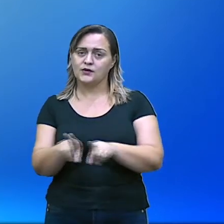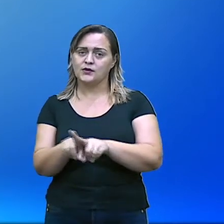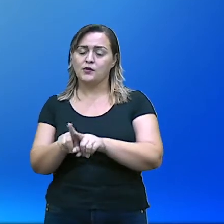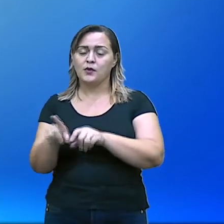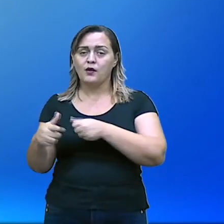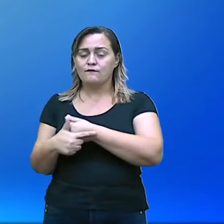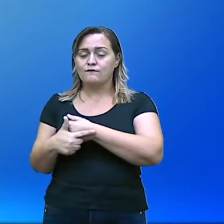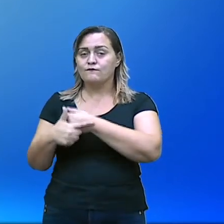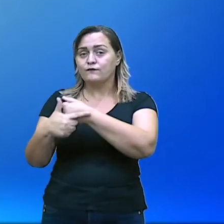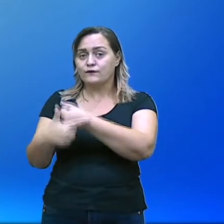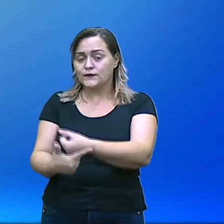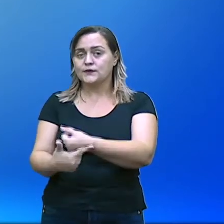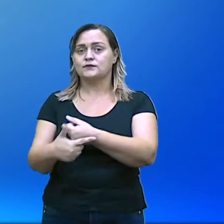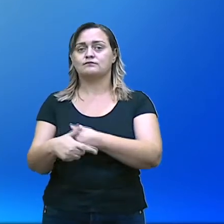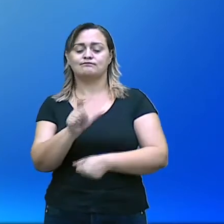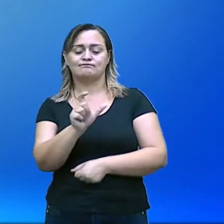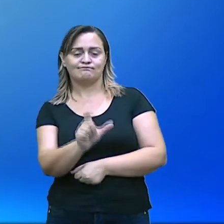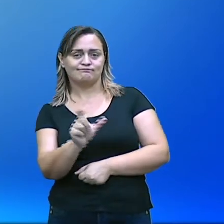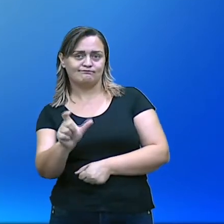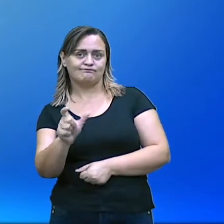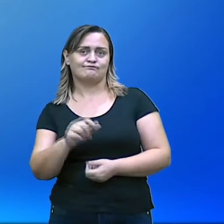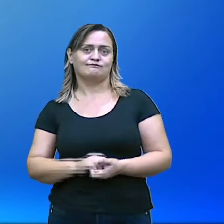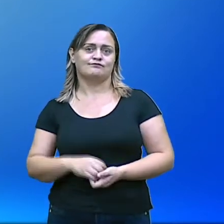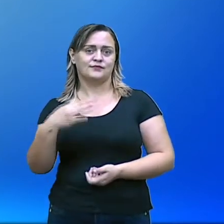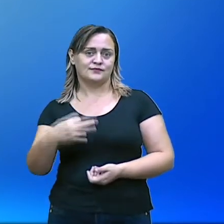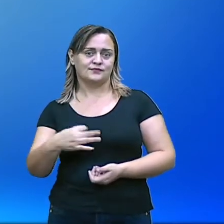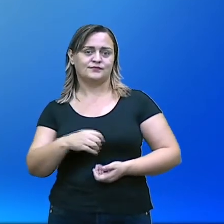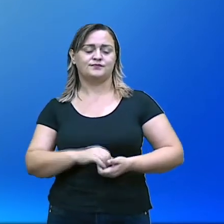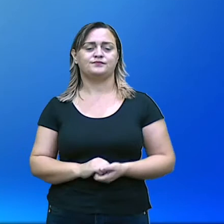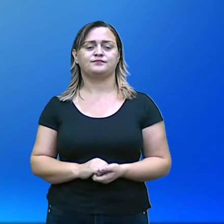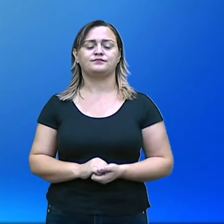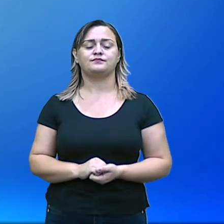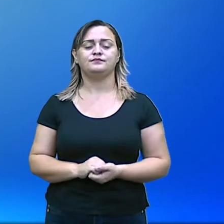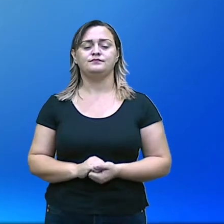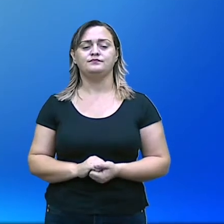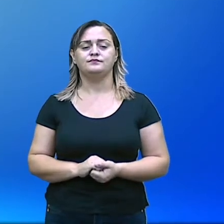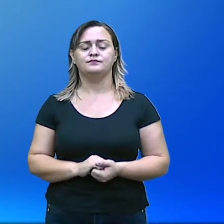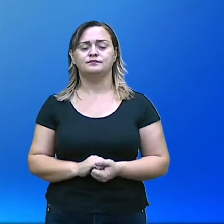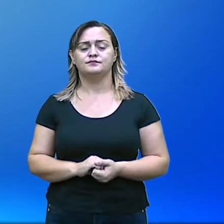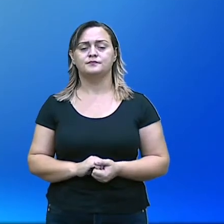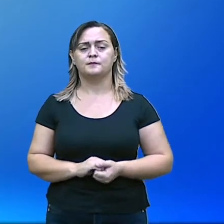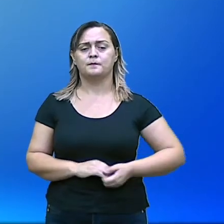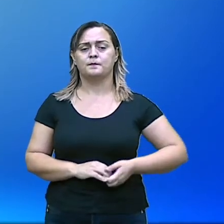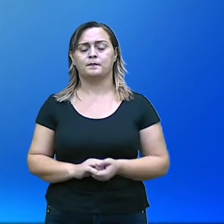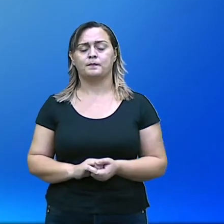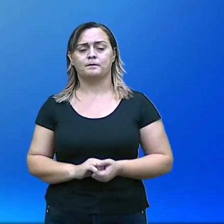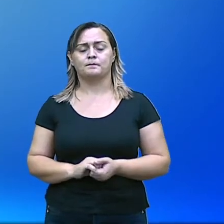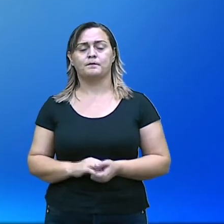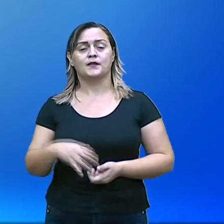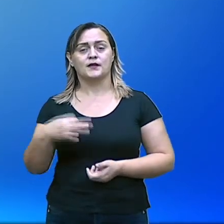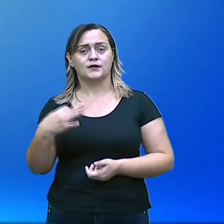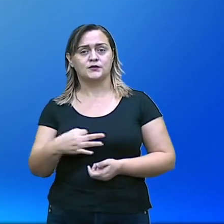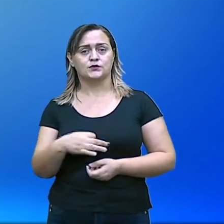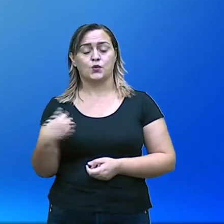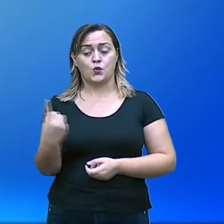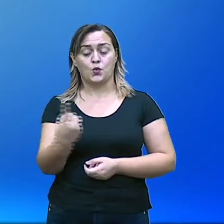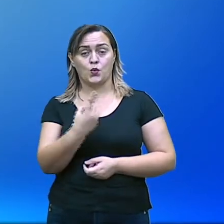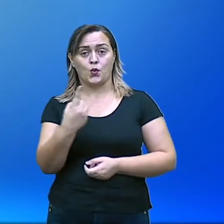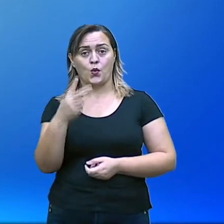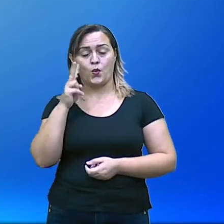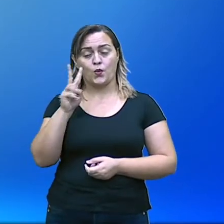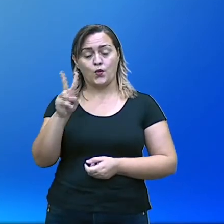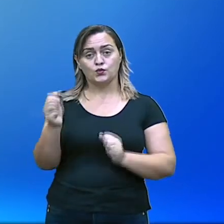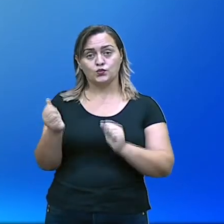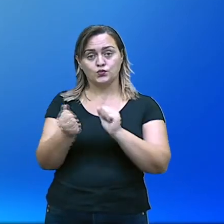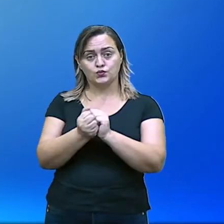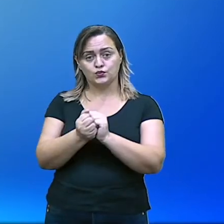acompanhe aqui dez classes gramaticais e as suas funções sintáticas. Isso aí. Percebam junto comigo na